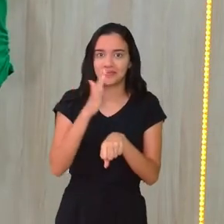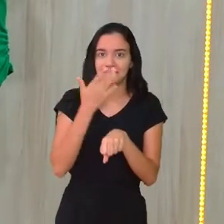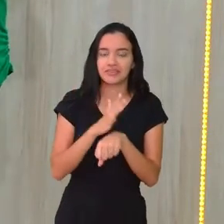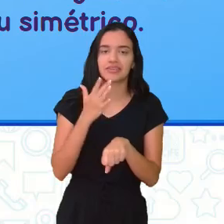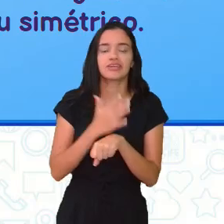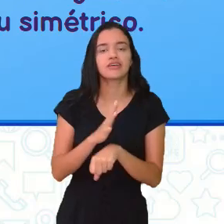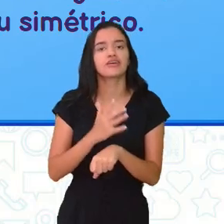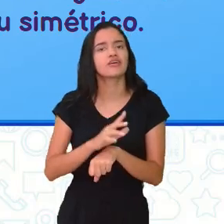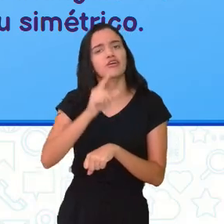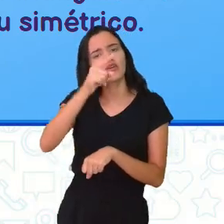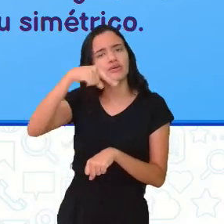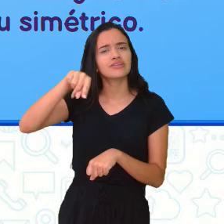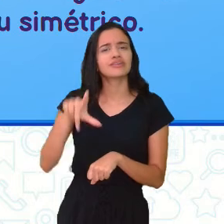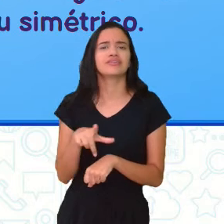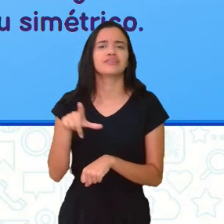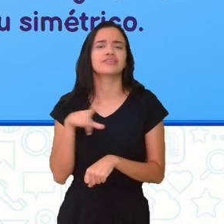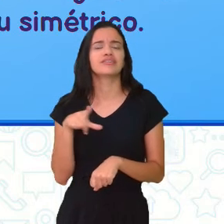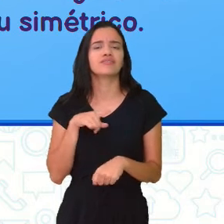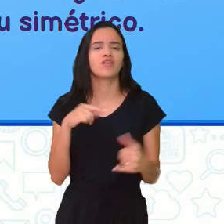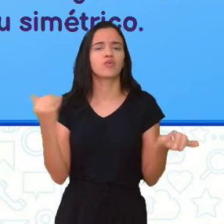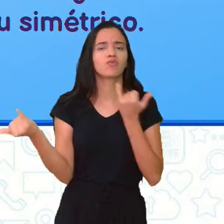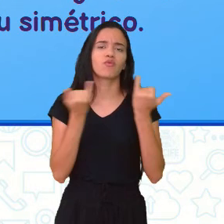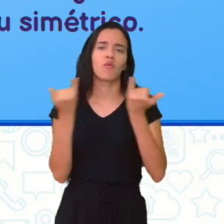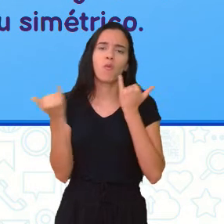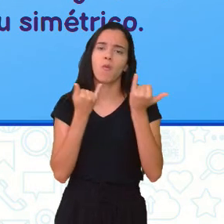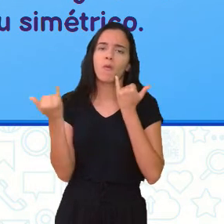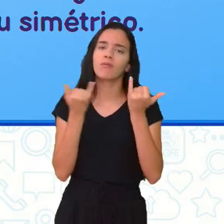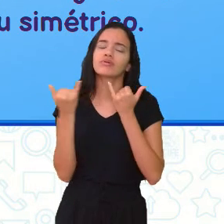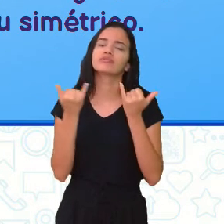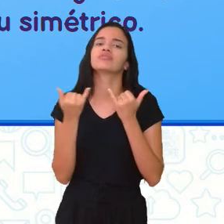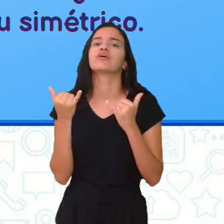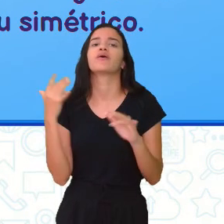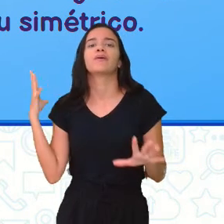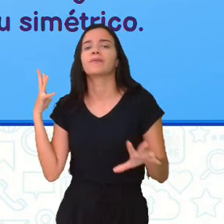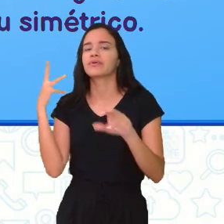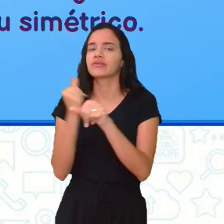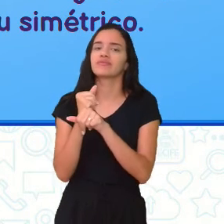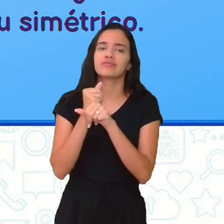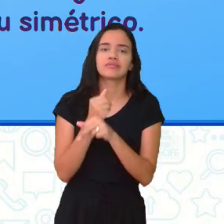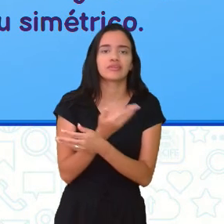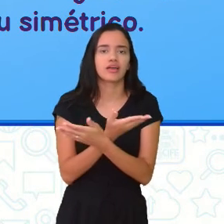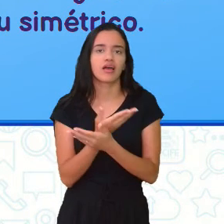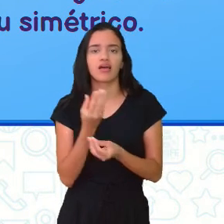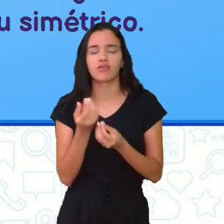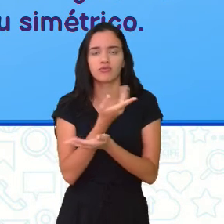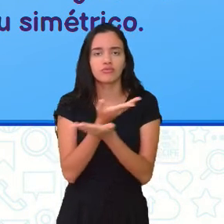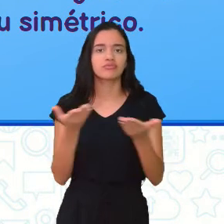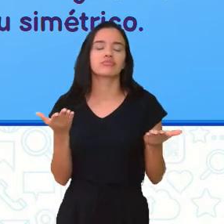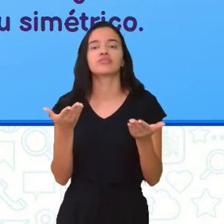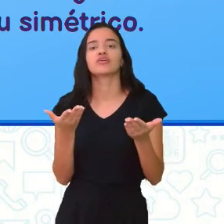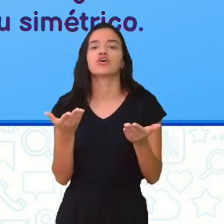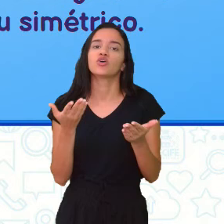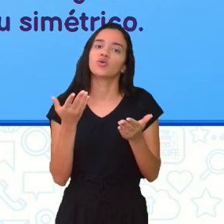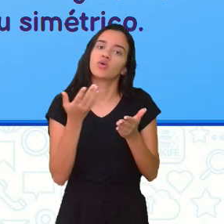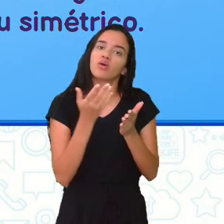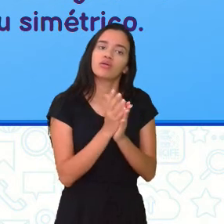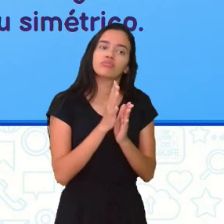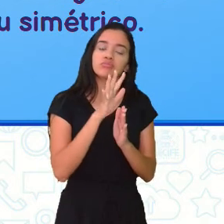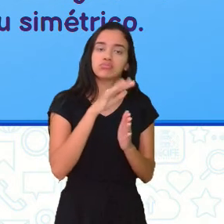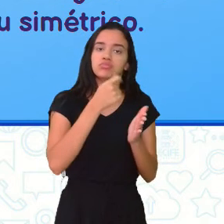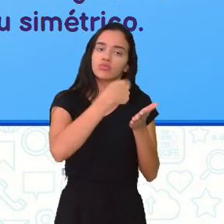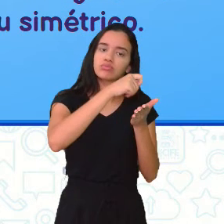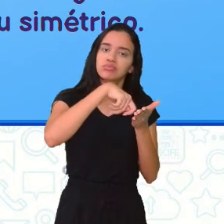Vocês já tiveram bastante informação, podem revisar do jeito que você quiser. Use o seu caderno